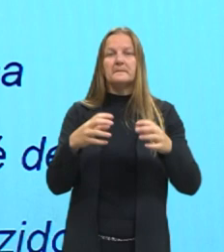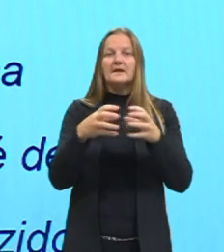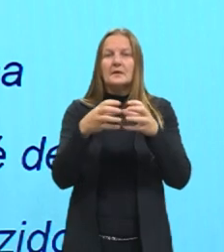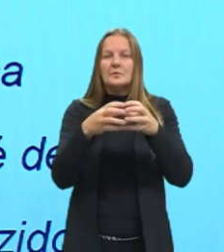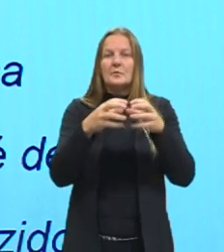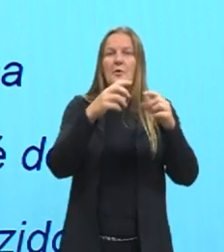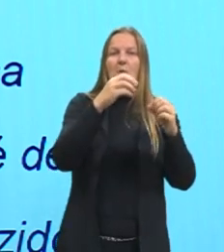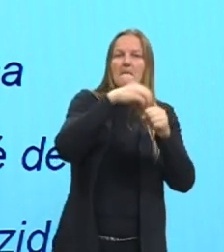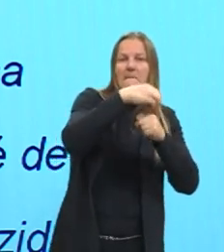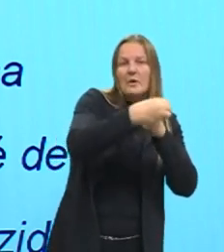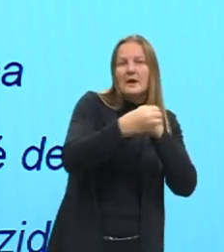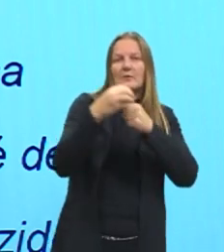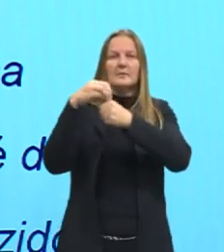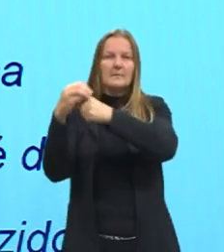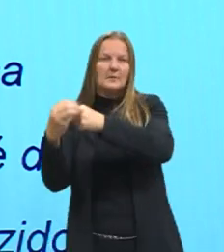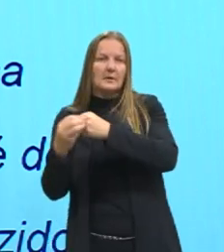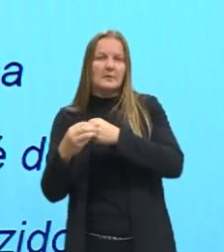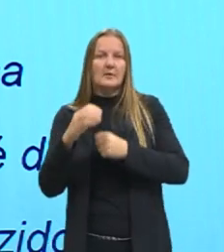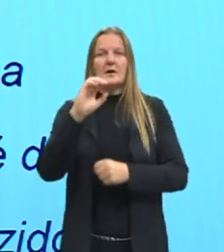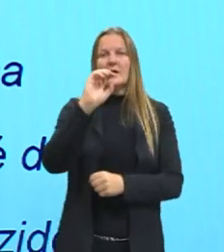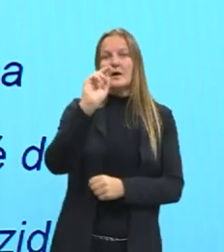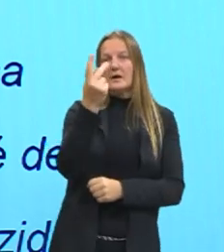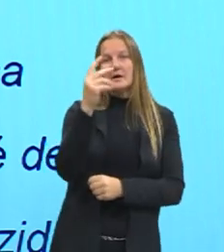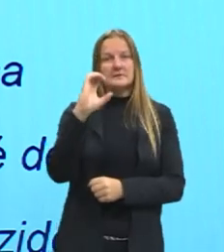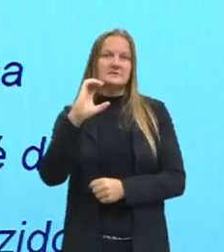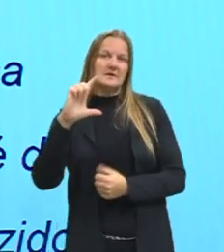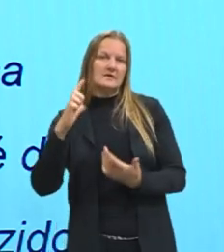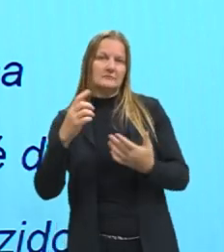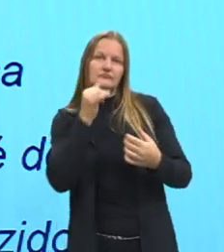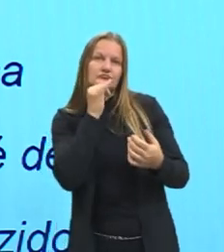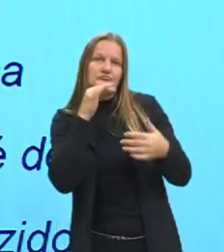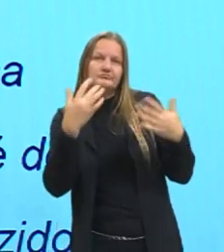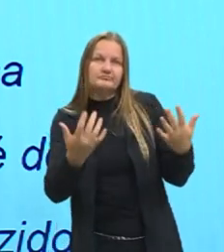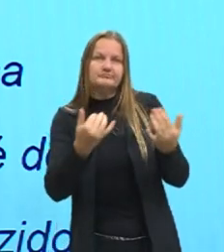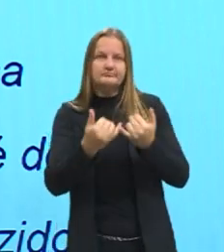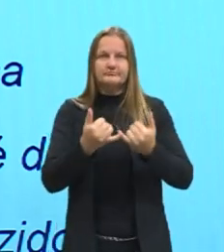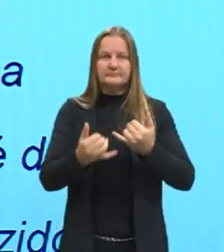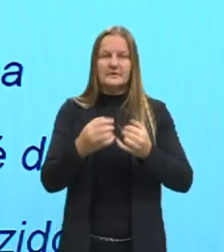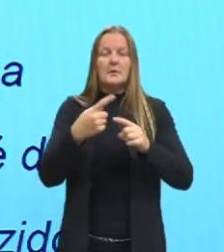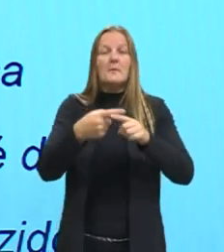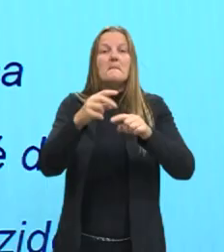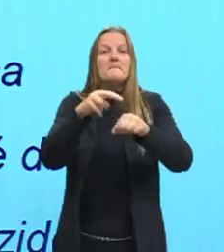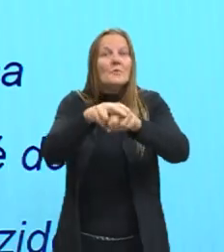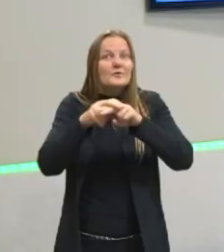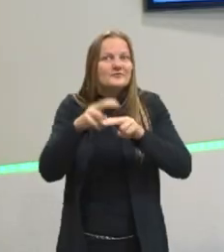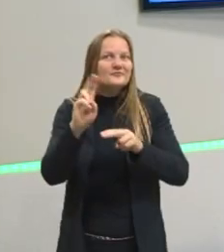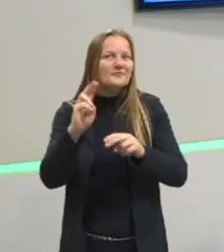várias moléculas do HCl, por exemplo. Por isso, intermolecular.